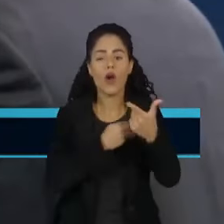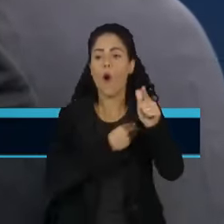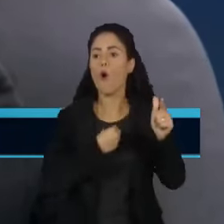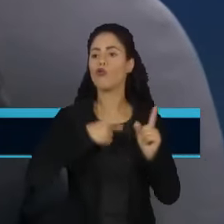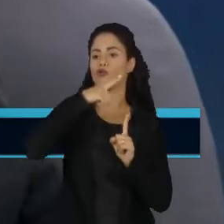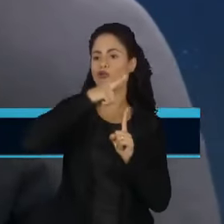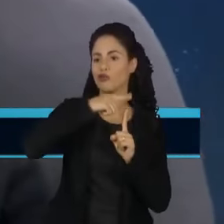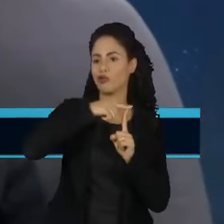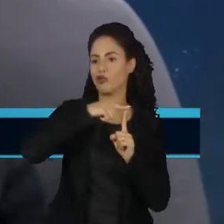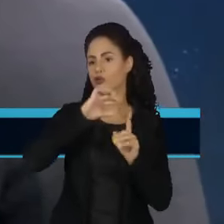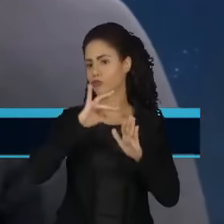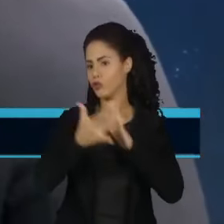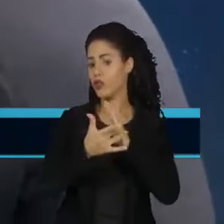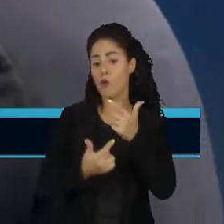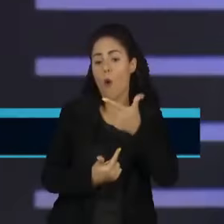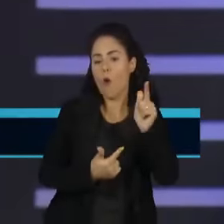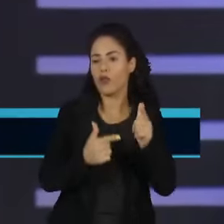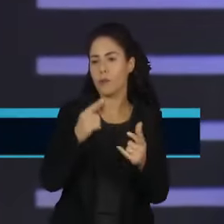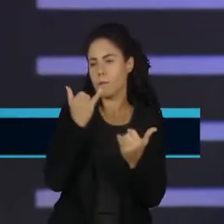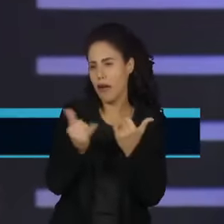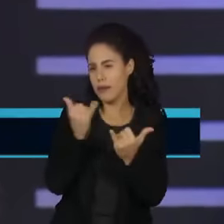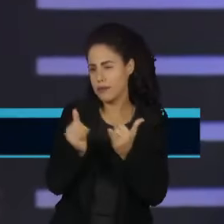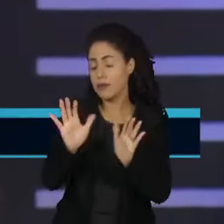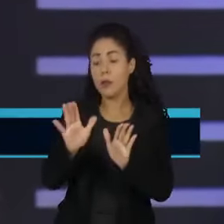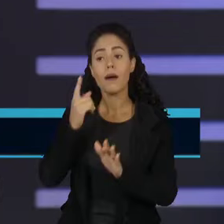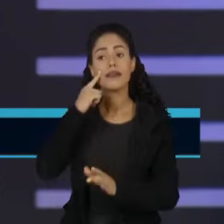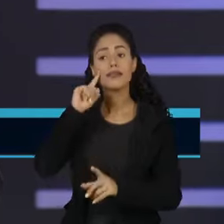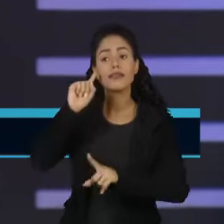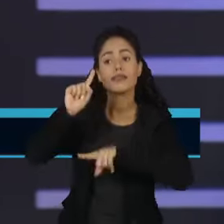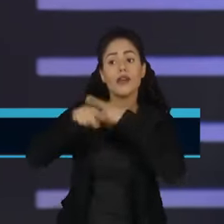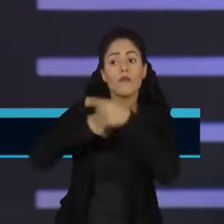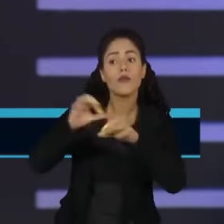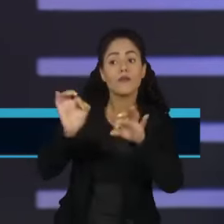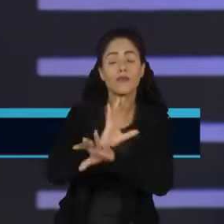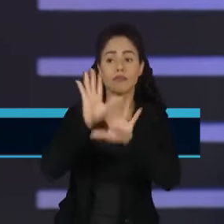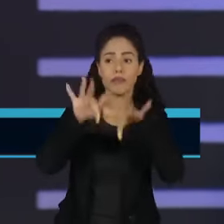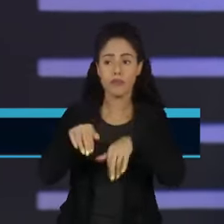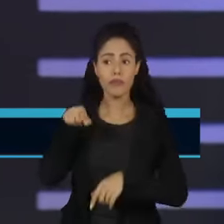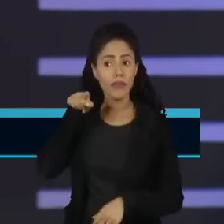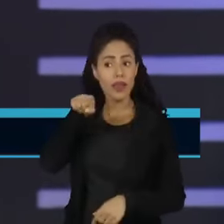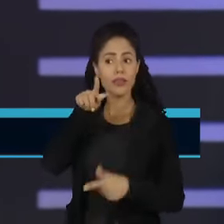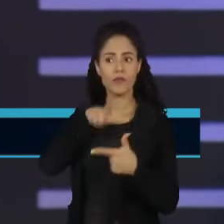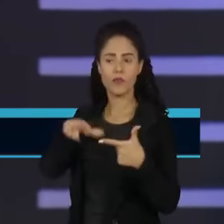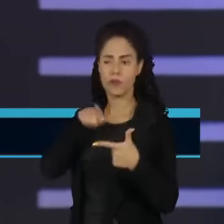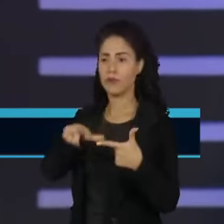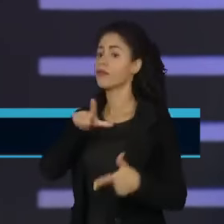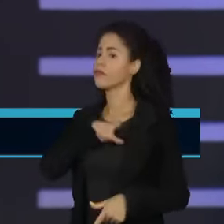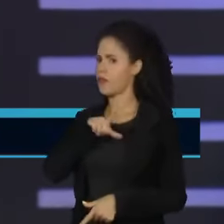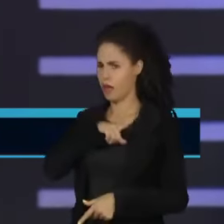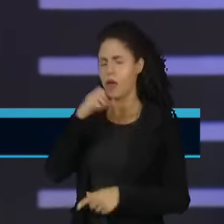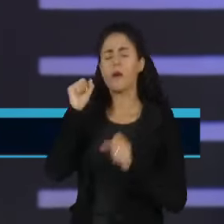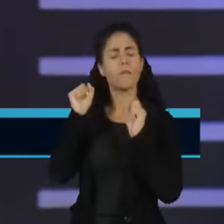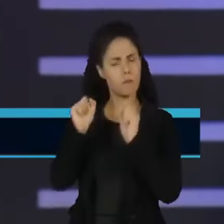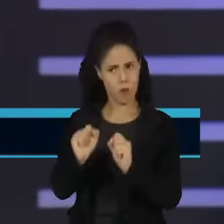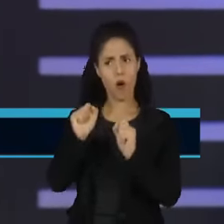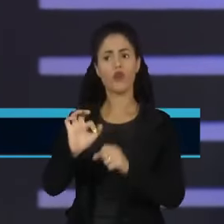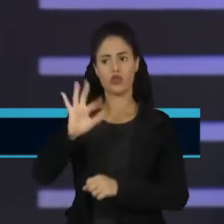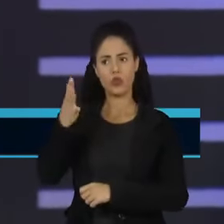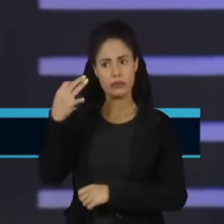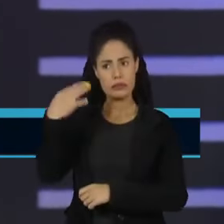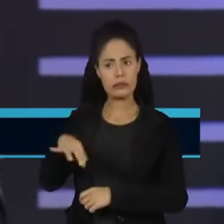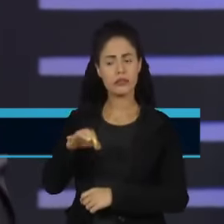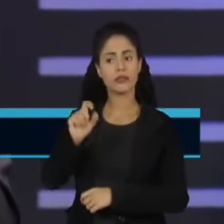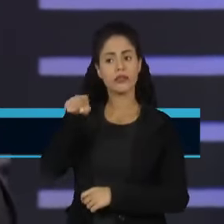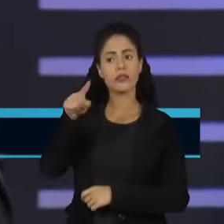ou para outra rede. No final das contas, essa situação existe, cara. Exige a possibilidade real,